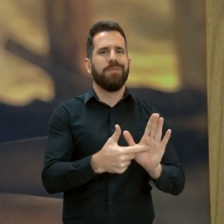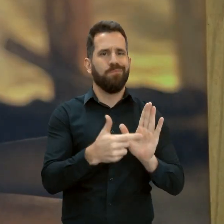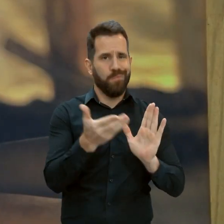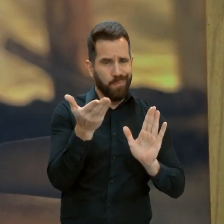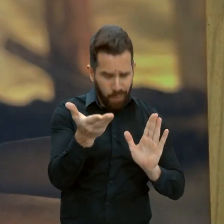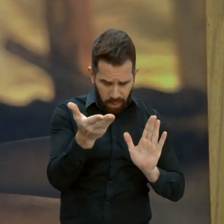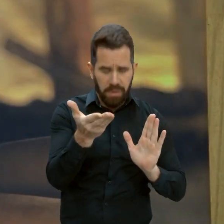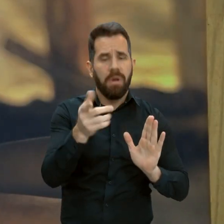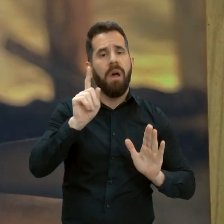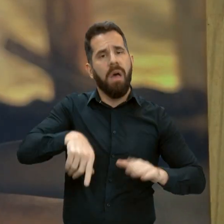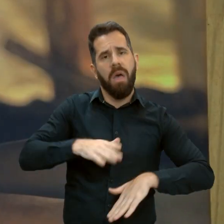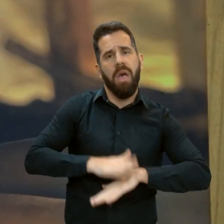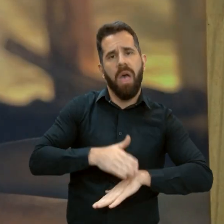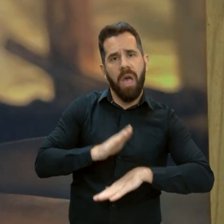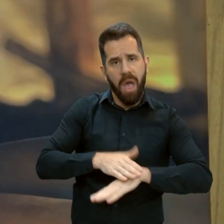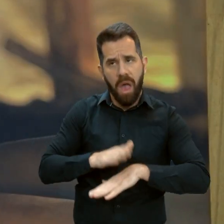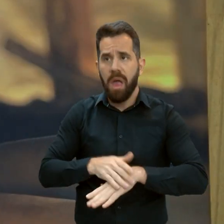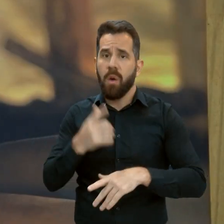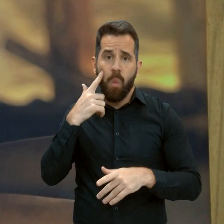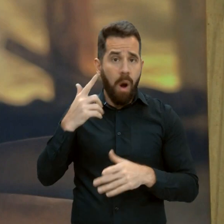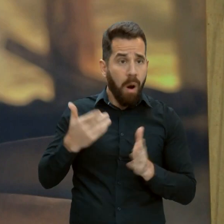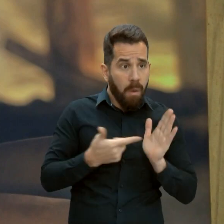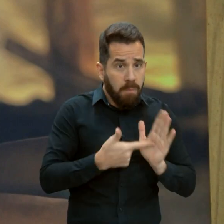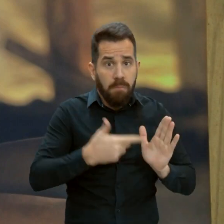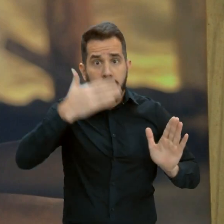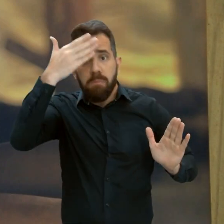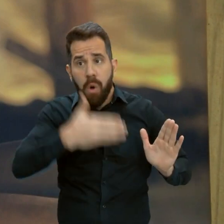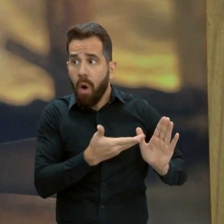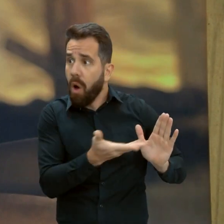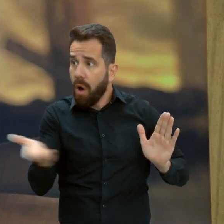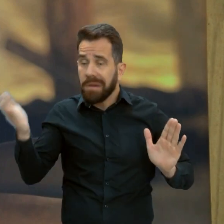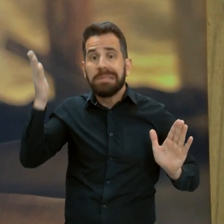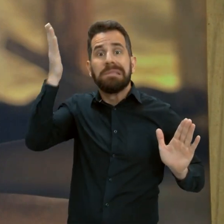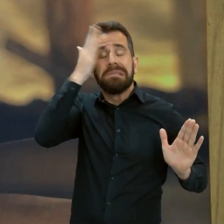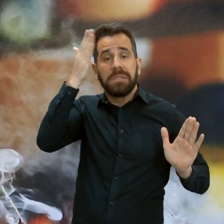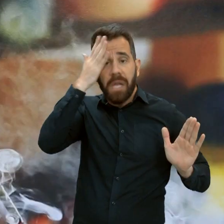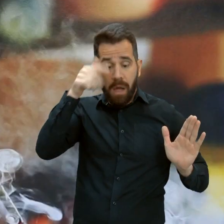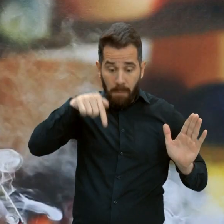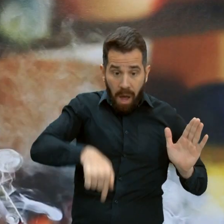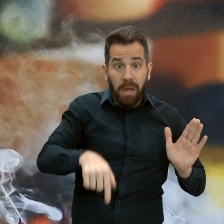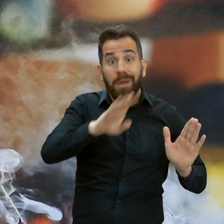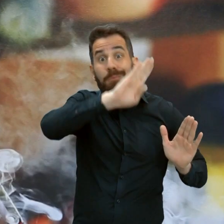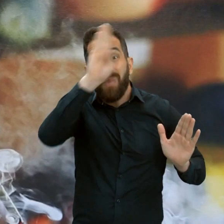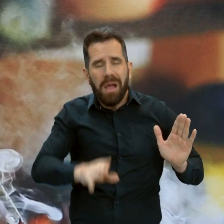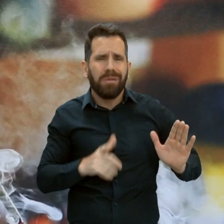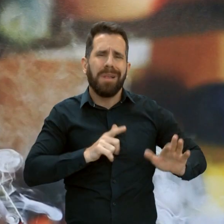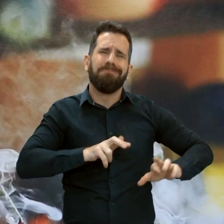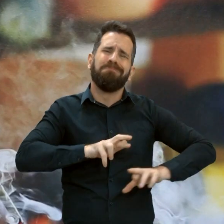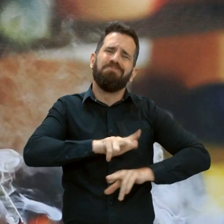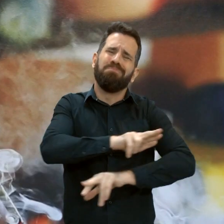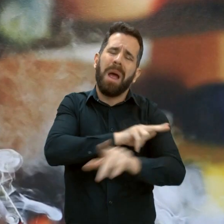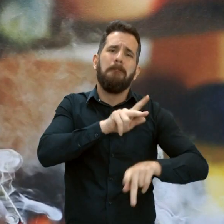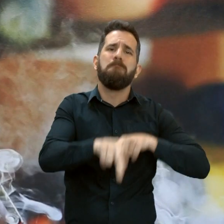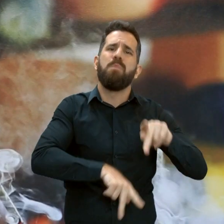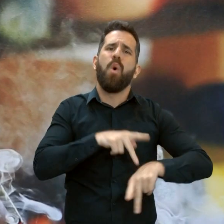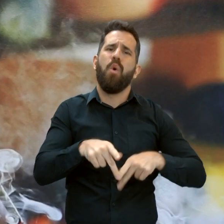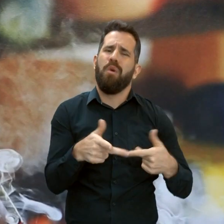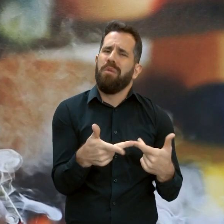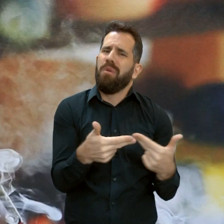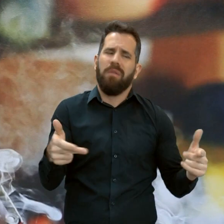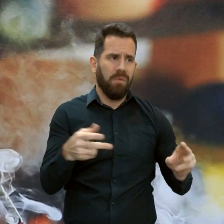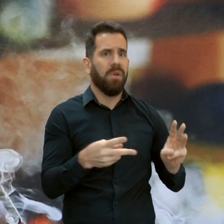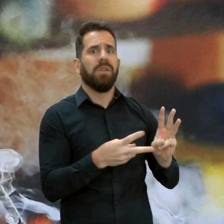mais material para que as pessoas saibam que nós vivemos num país muito rico e essa riqueza